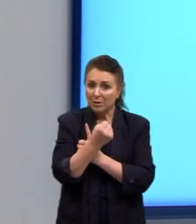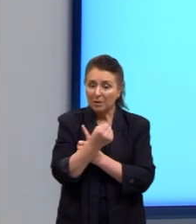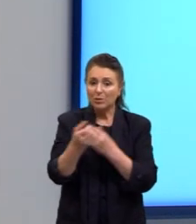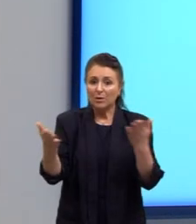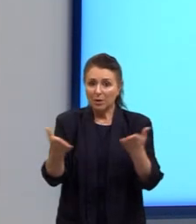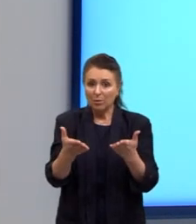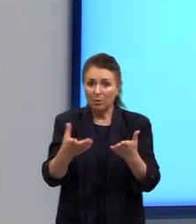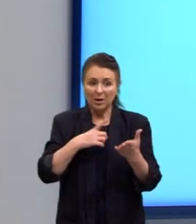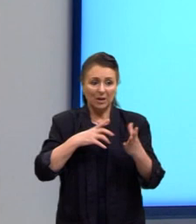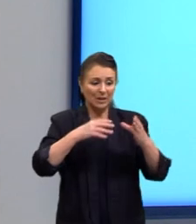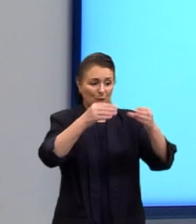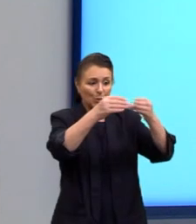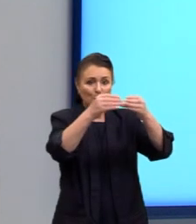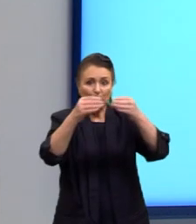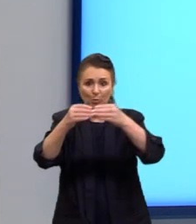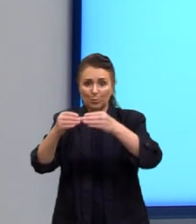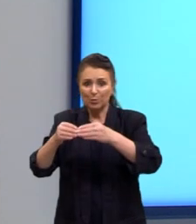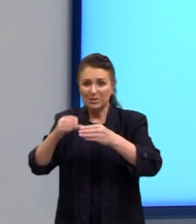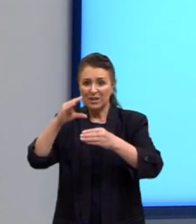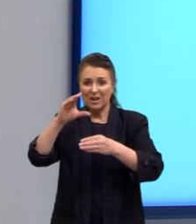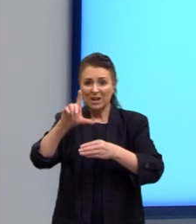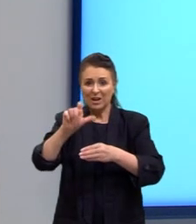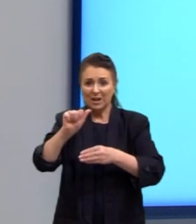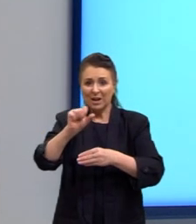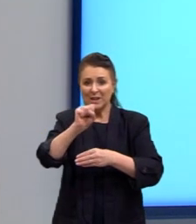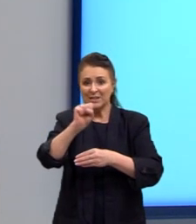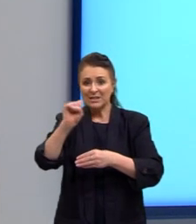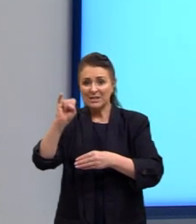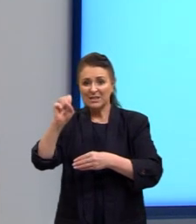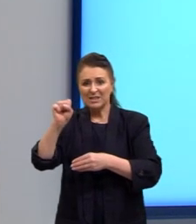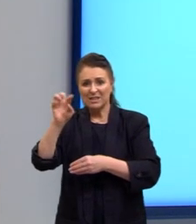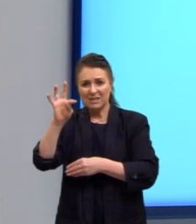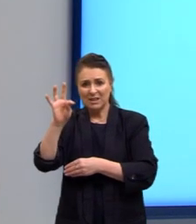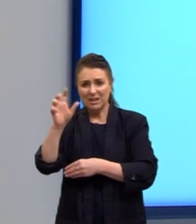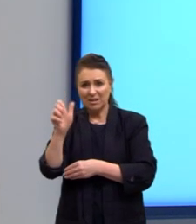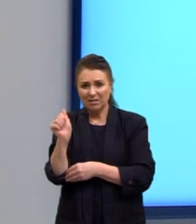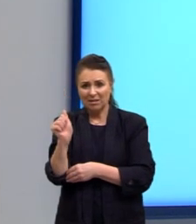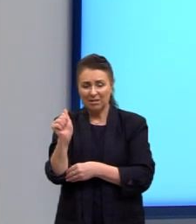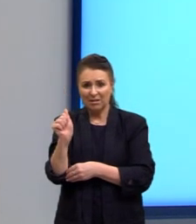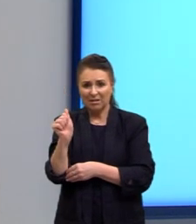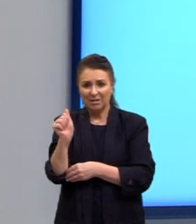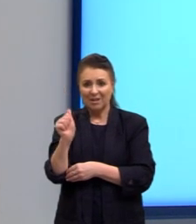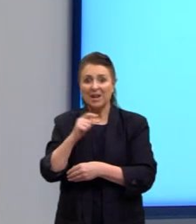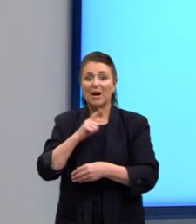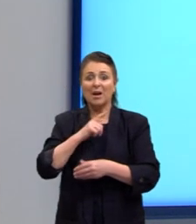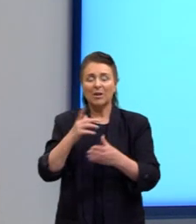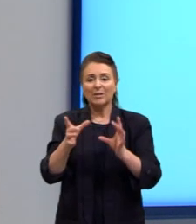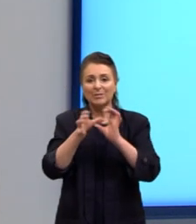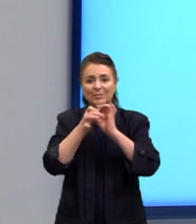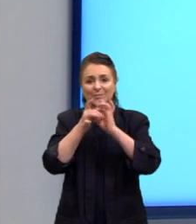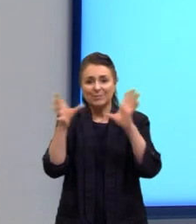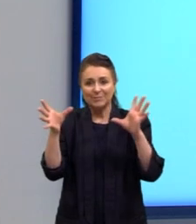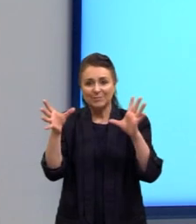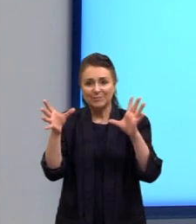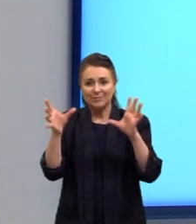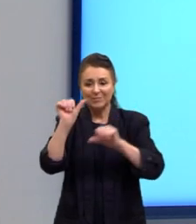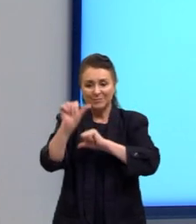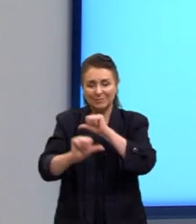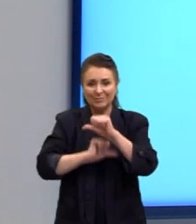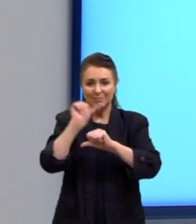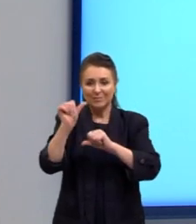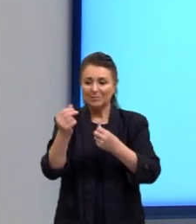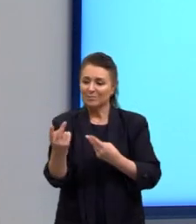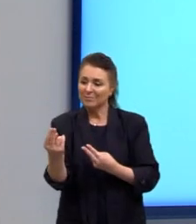classista, mas que ela pode se transformar em uma sociedade democrática e educacionalmente homogênea, ou seja, que